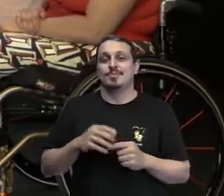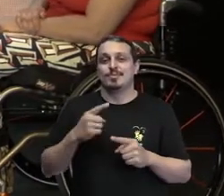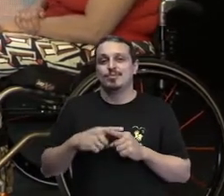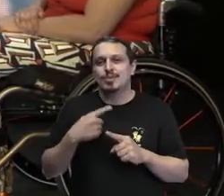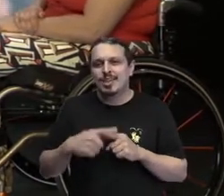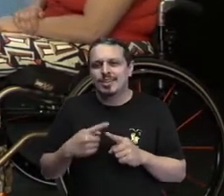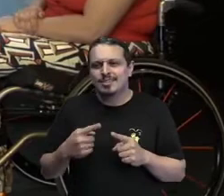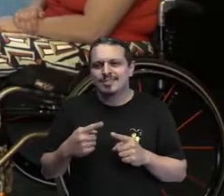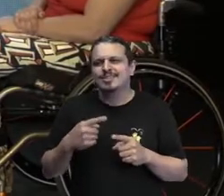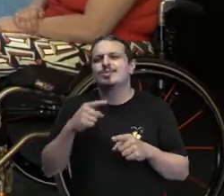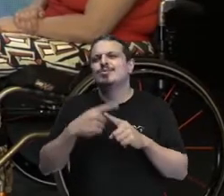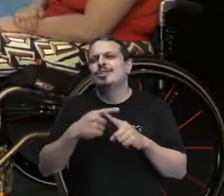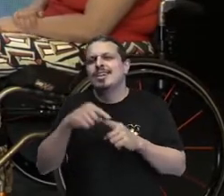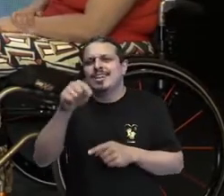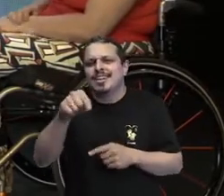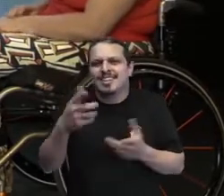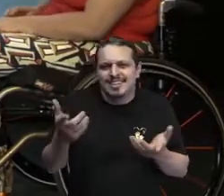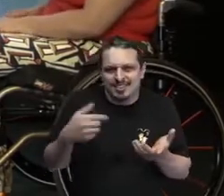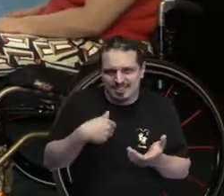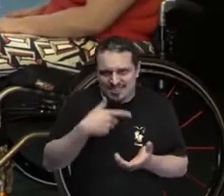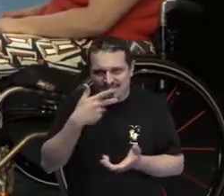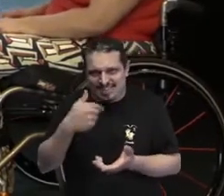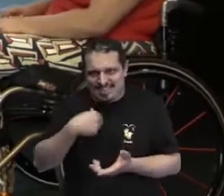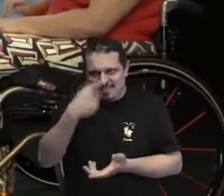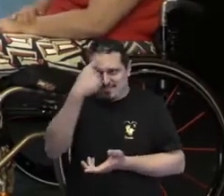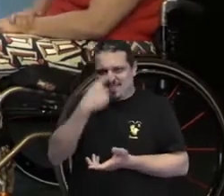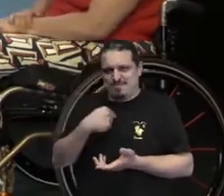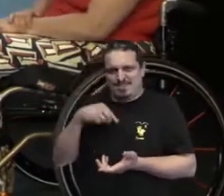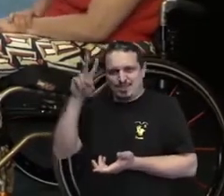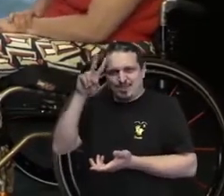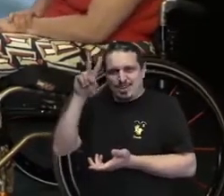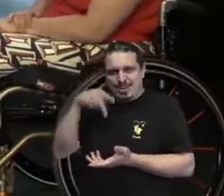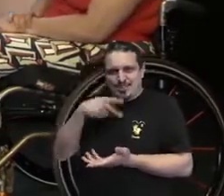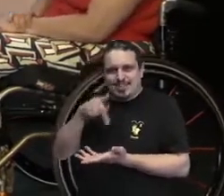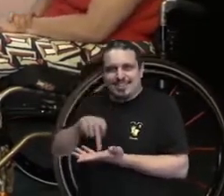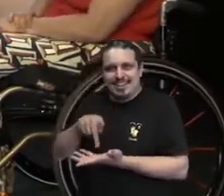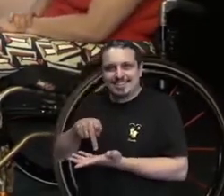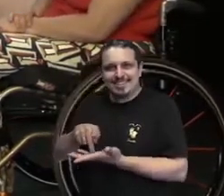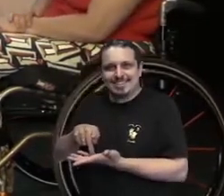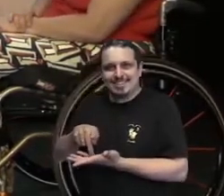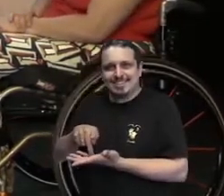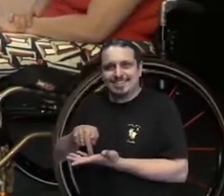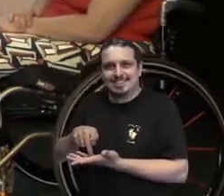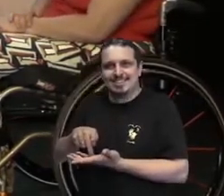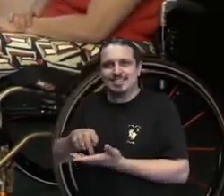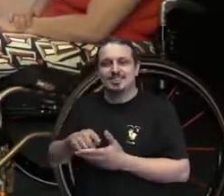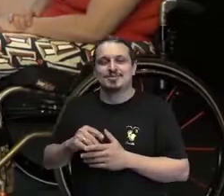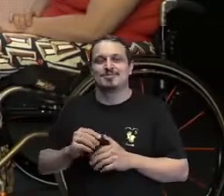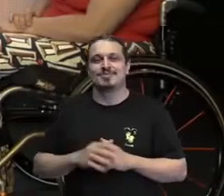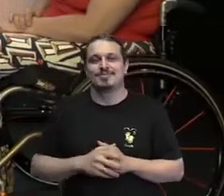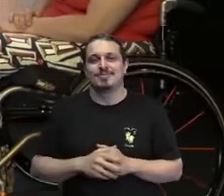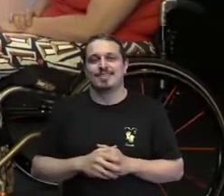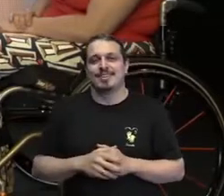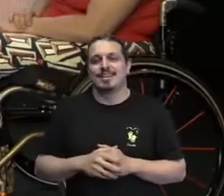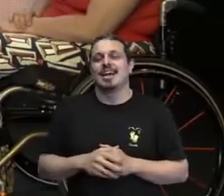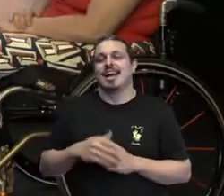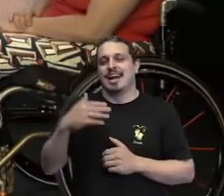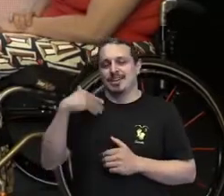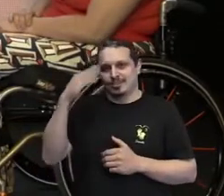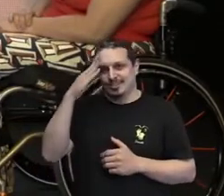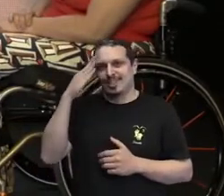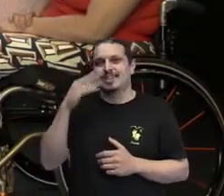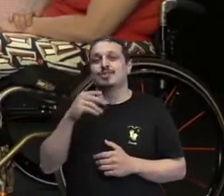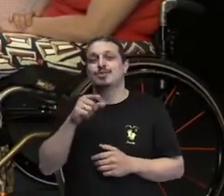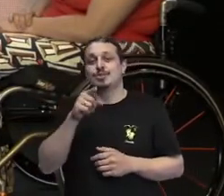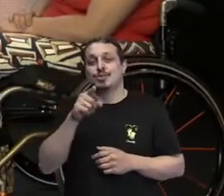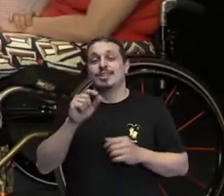Você sabe por que você eu vim falar sobre mim, né? As perguntas. Mas, ó, então tá, vamos primeiro falar de você, mas a gente tem uma